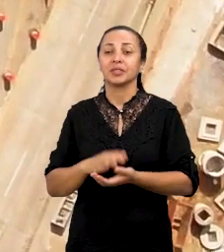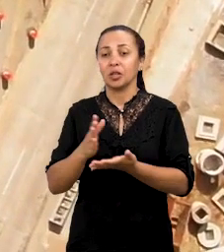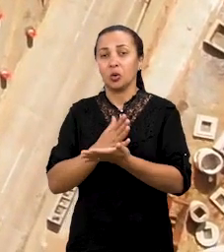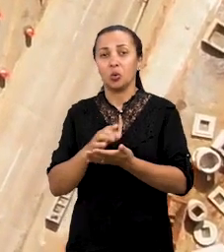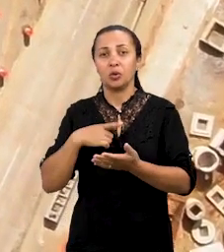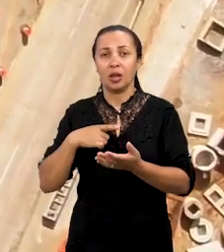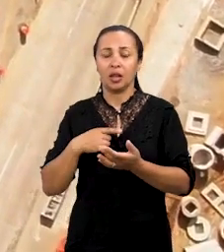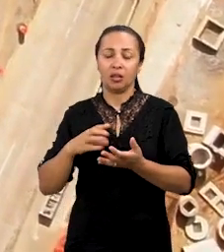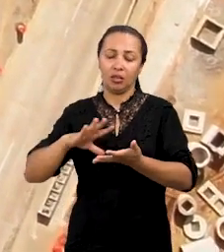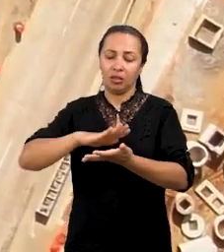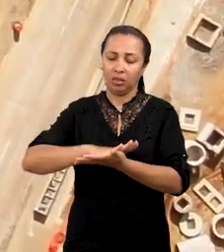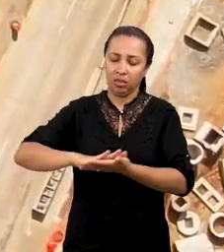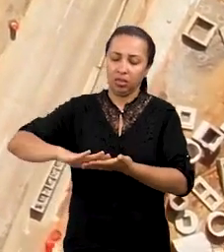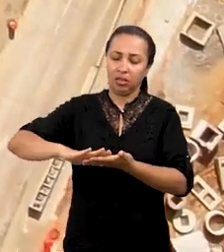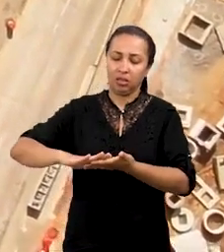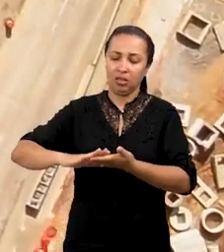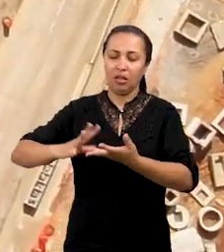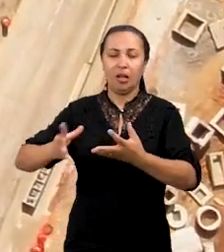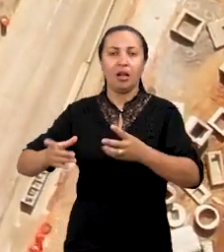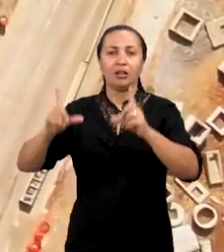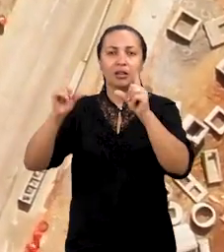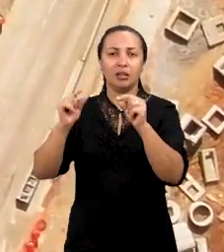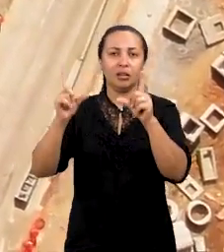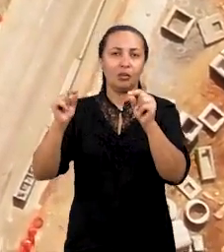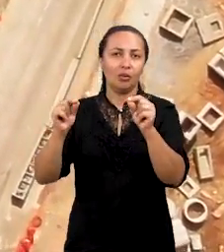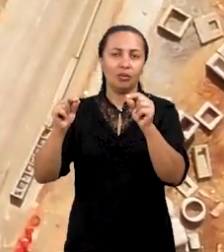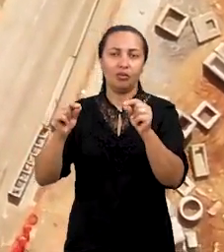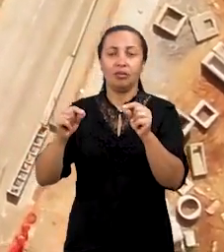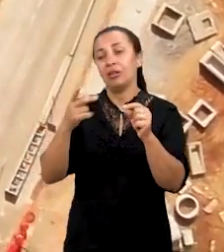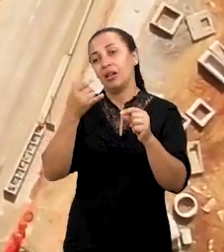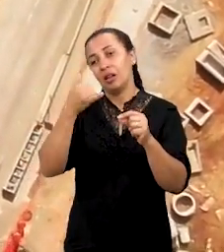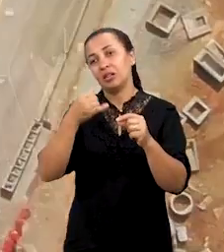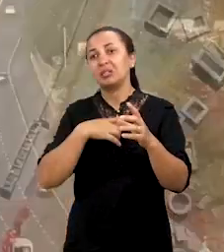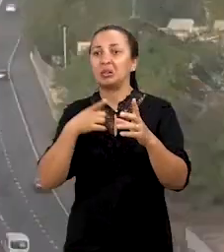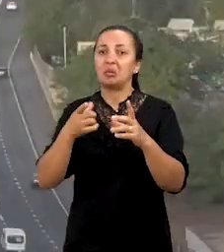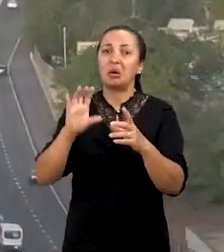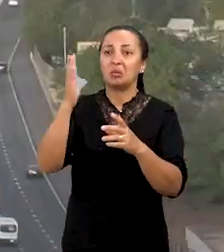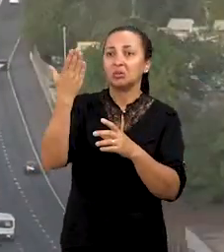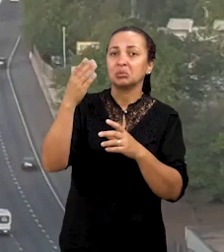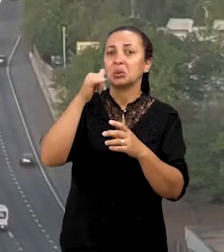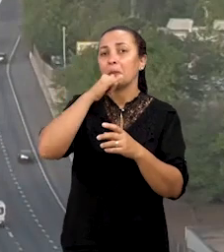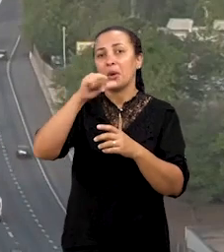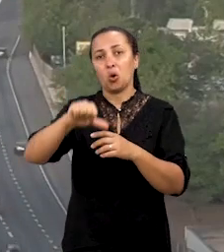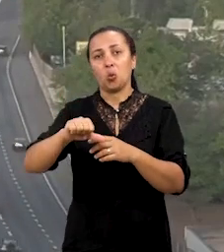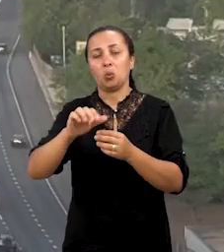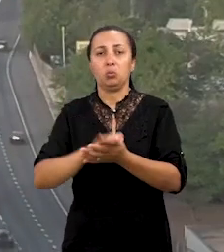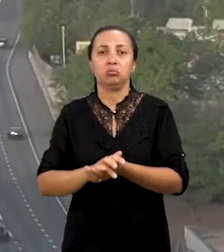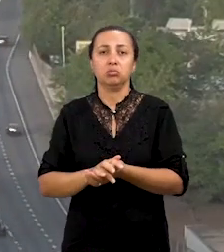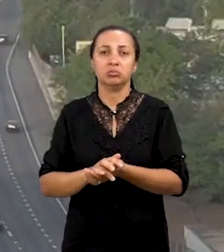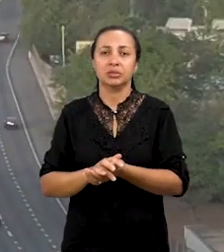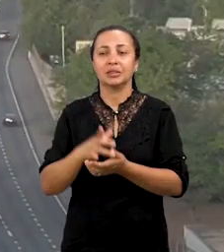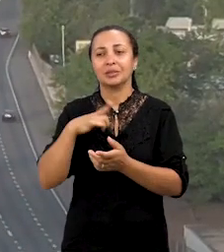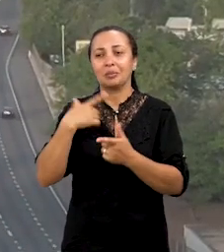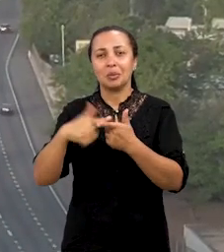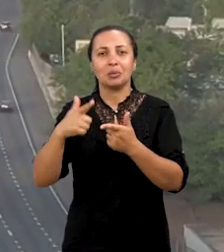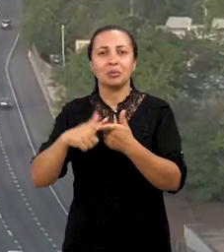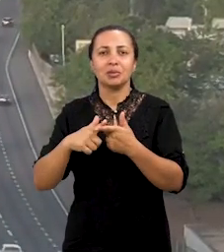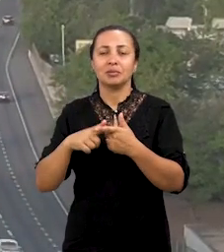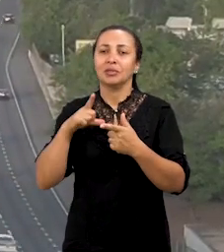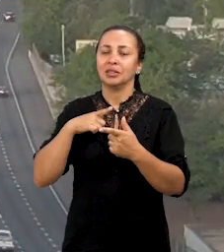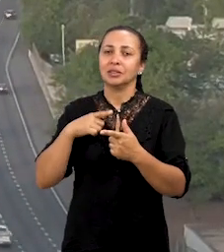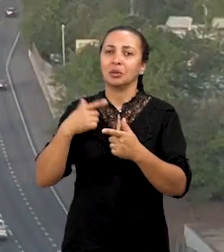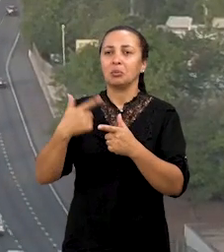vezes são remendados, para que a gente não tenha o efeito pior. Então, esses defeitos vão